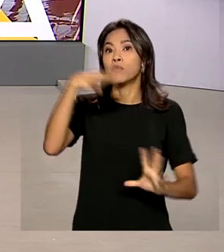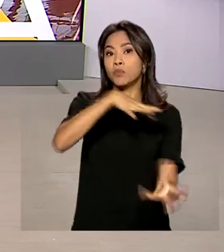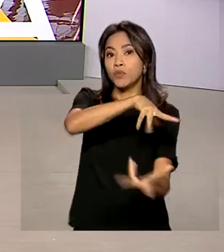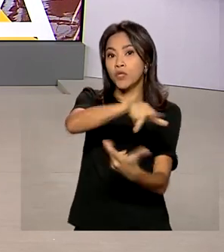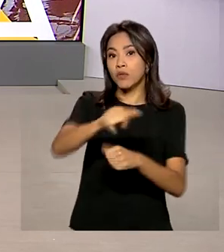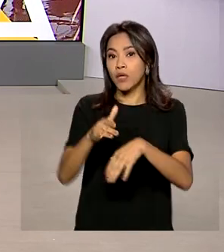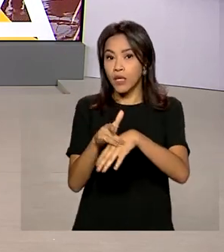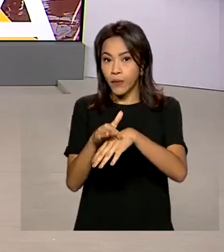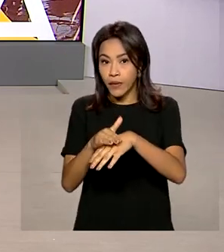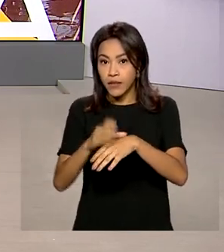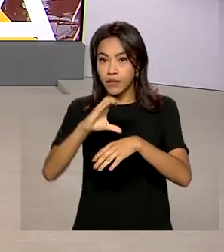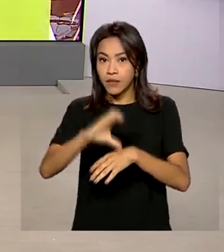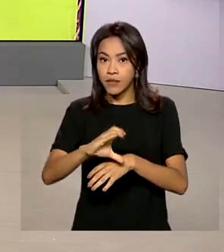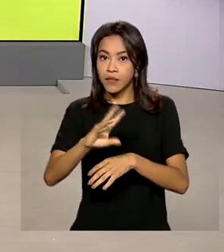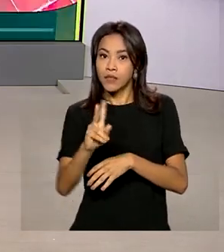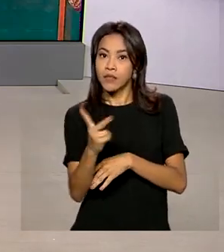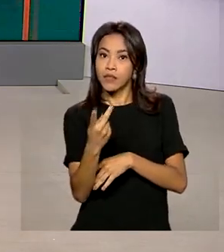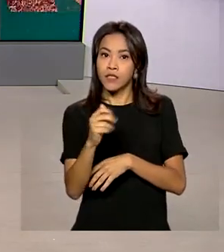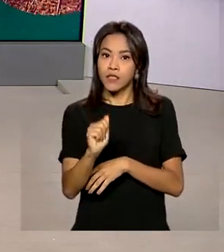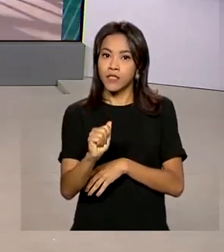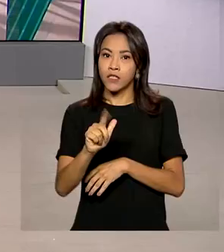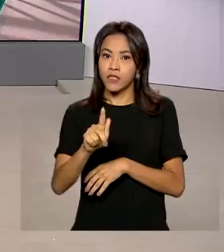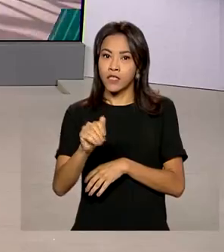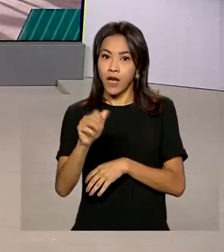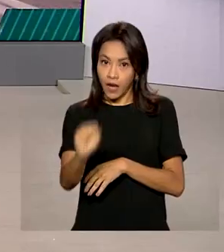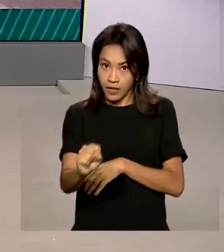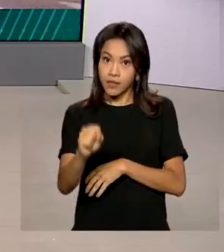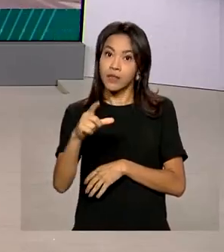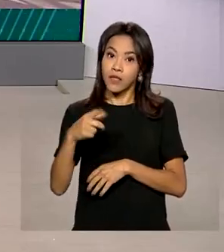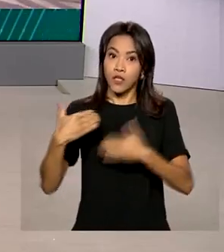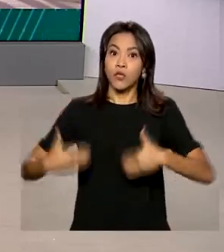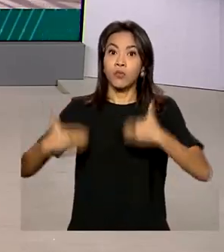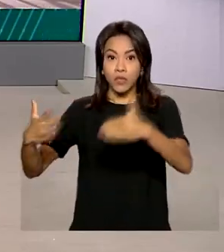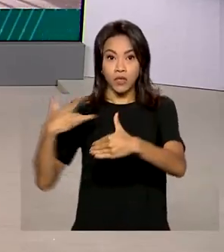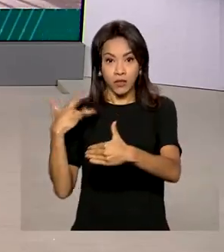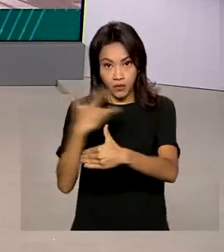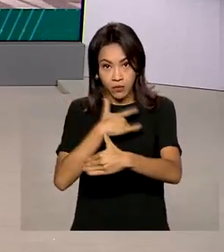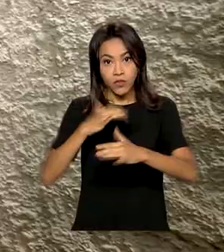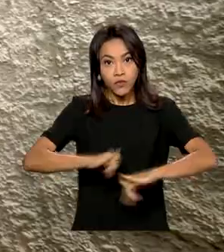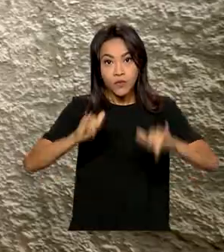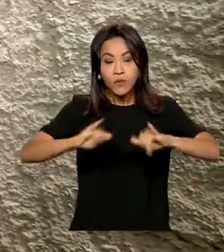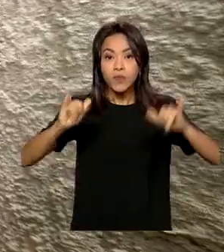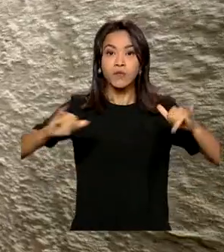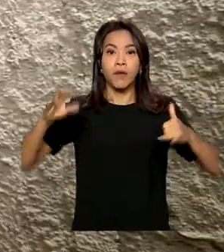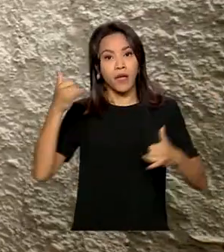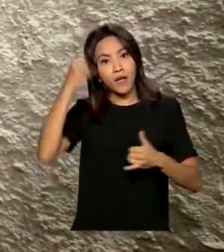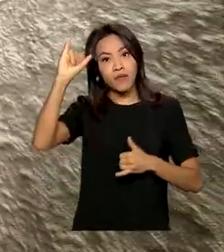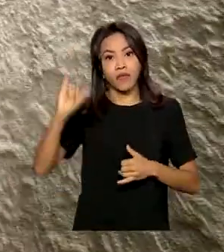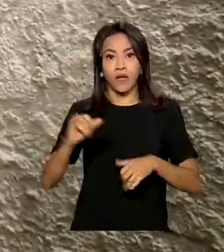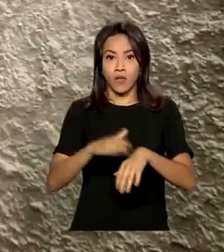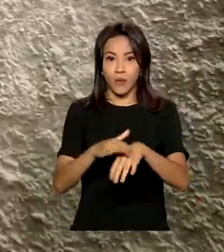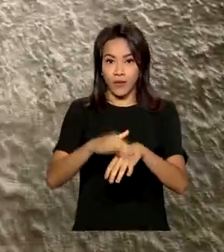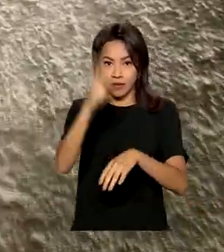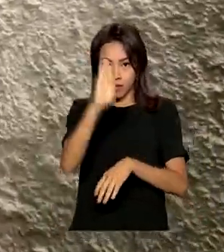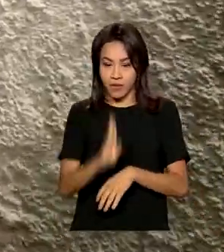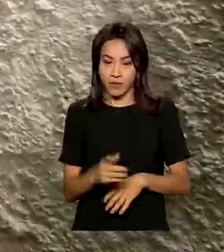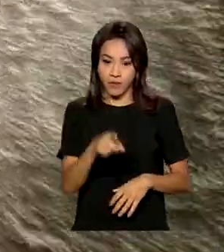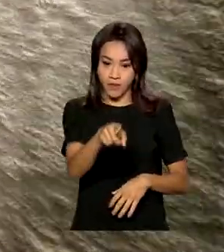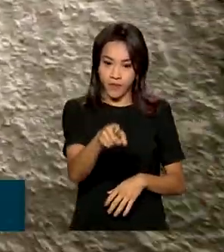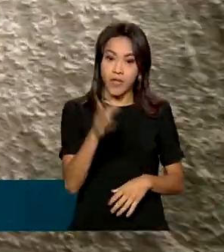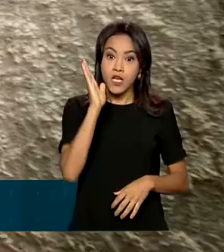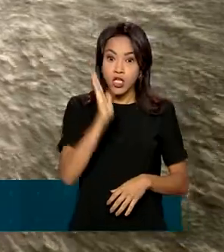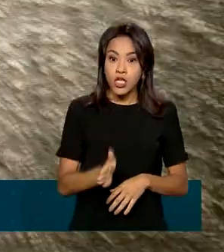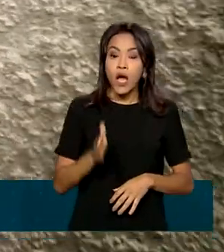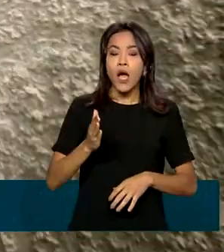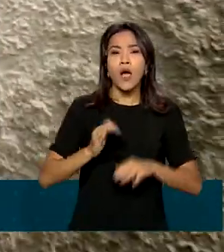E o Ministério da Saúde lançou uma campanha para combater a transmissão da doença no Brasil. A campanha começou a ser